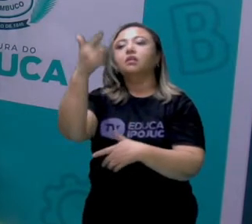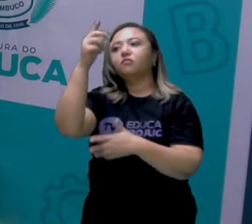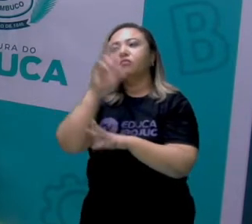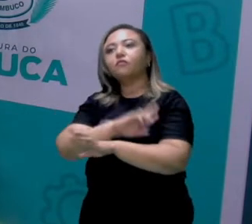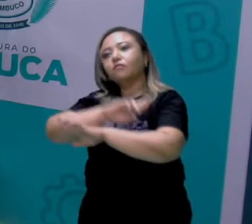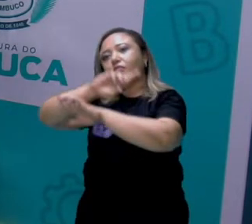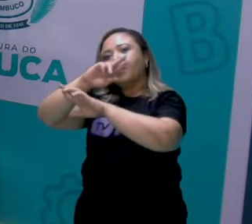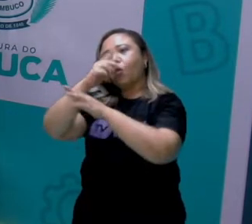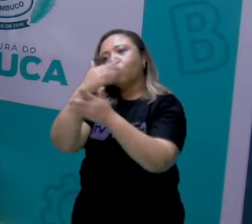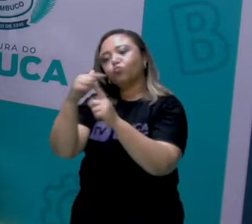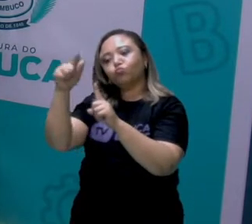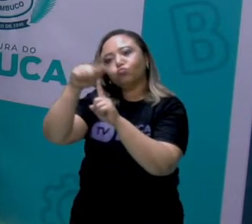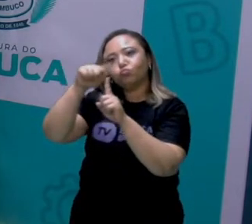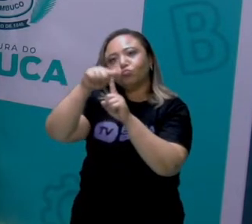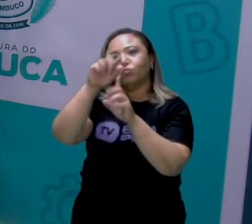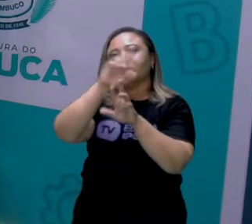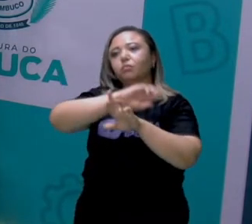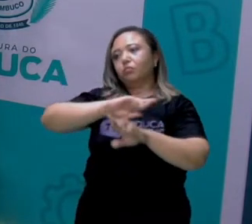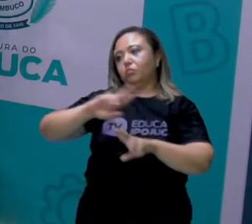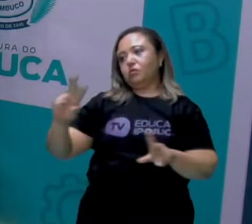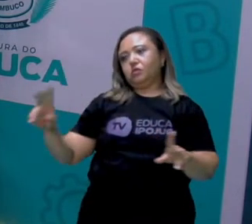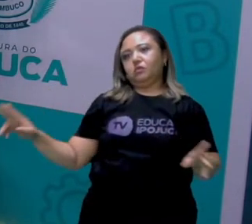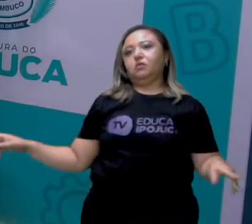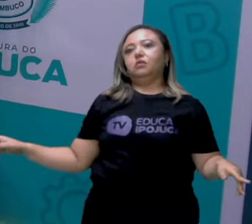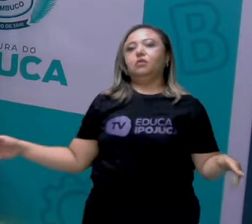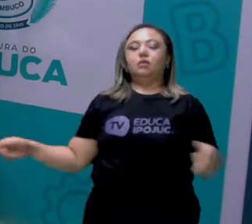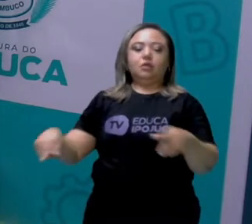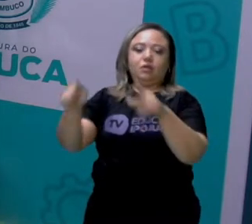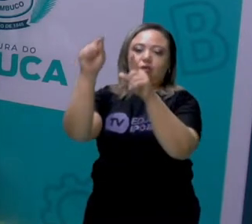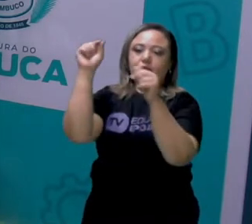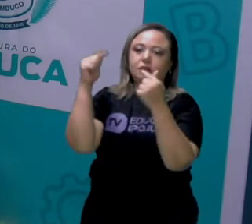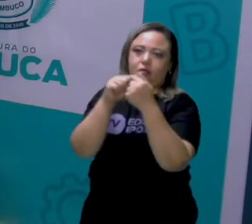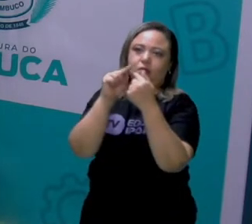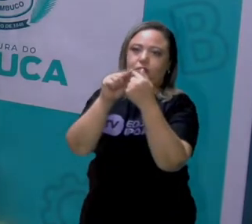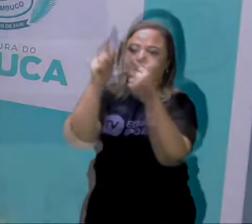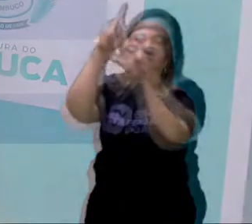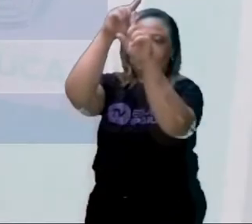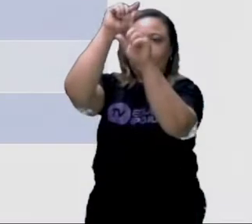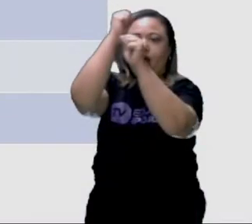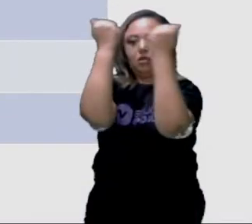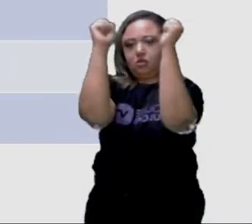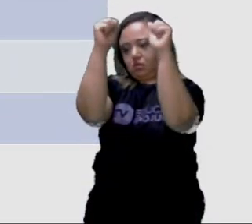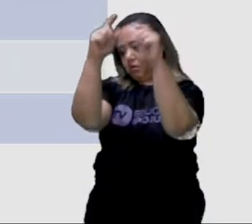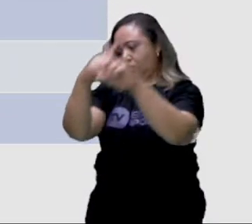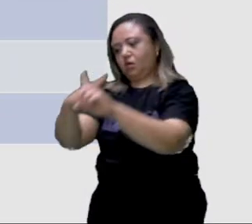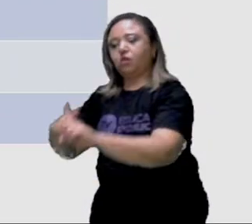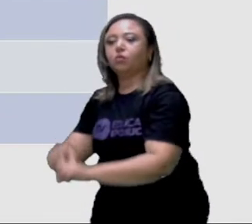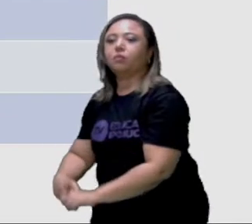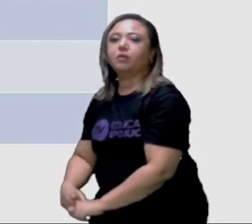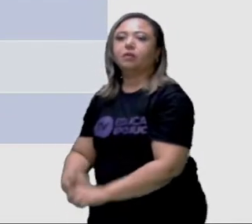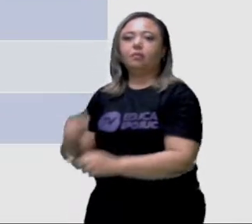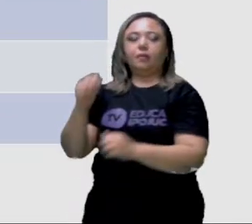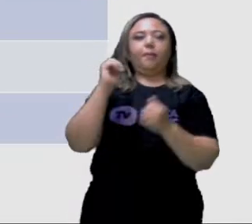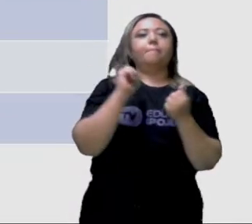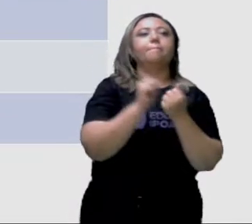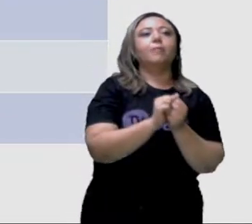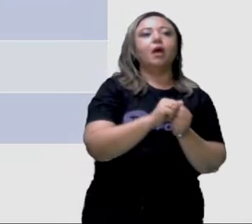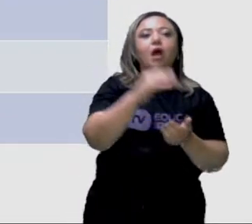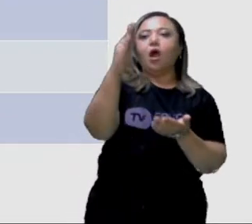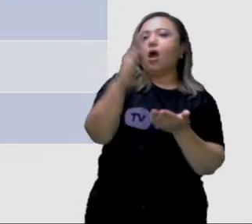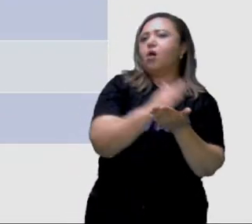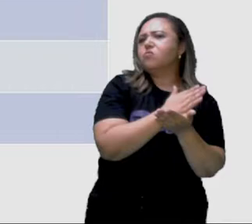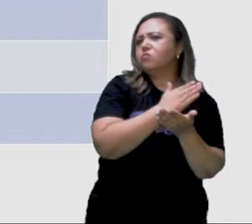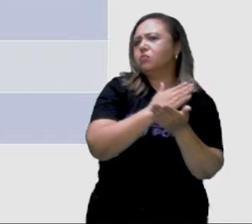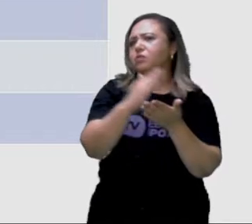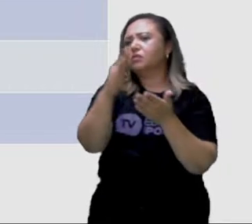que vão estar ali compondo a ginástica competitiva. Já a ginástica não competitiva, ela vai trazer alguns